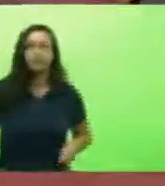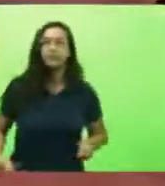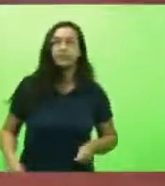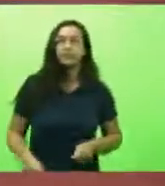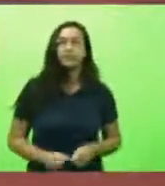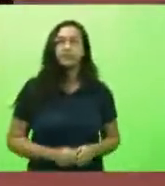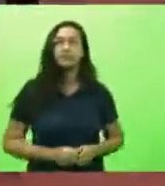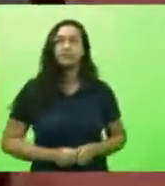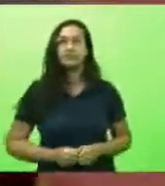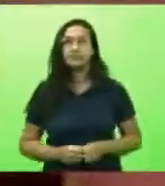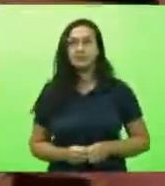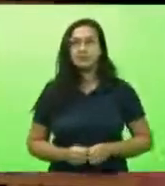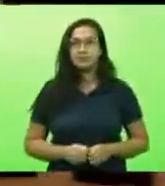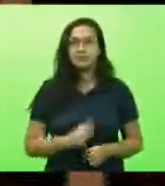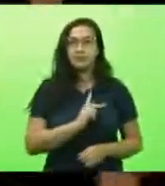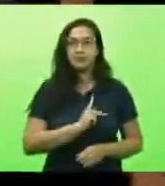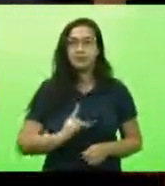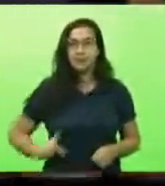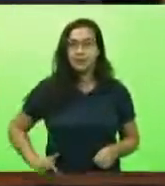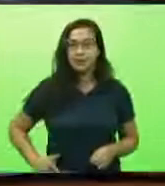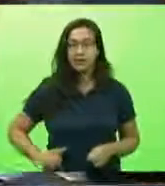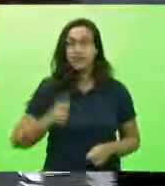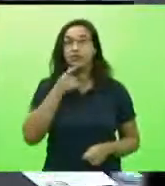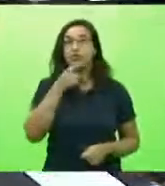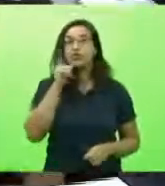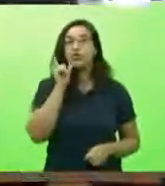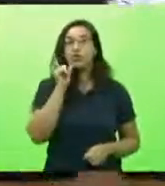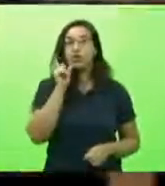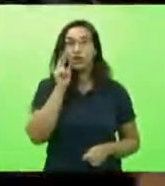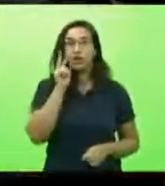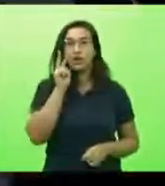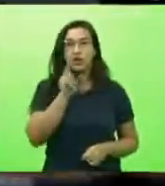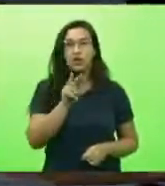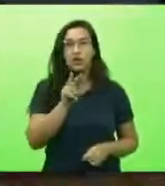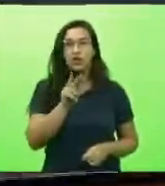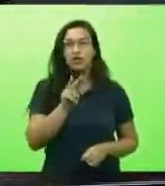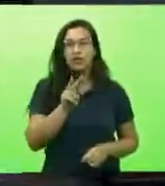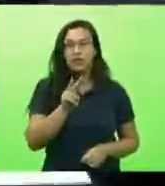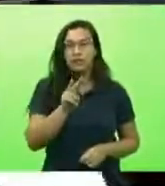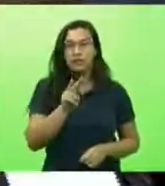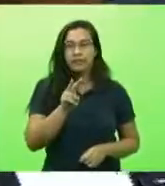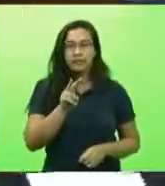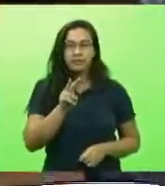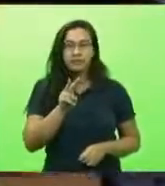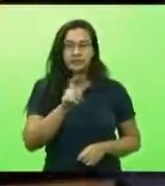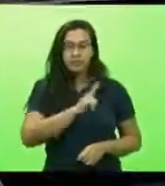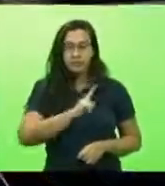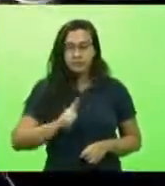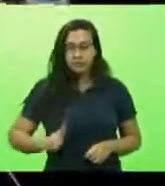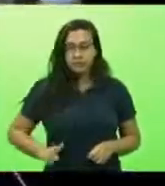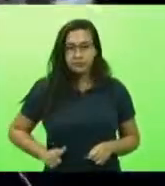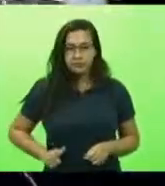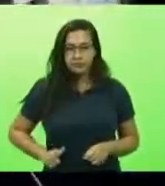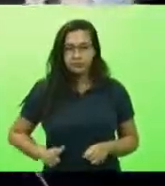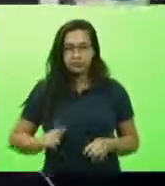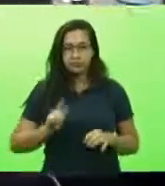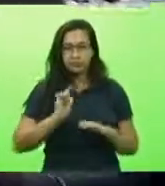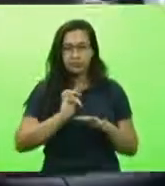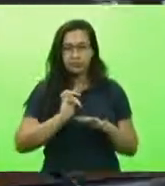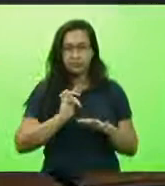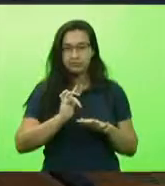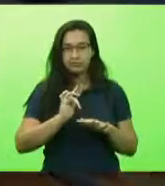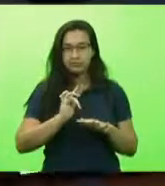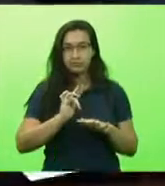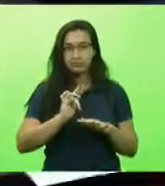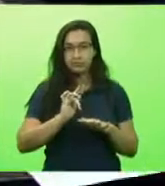Senhor presidente, ontem vi um, acompanho nosso governador nas redes sociais e vi